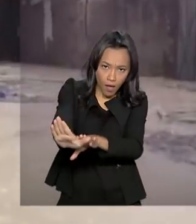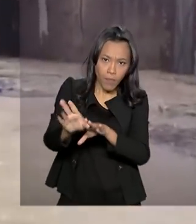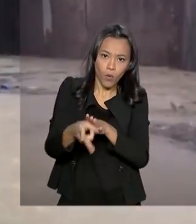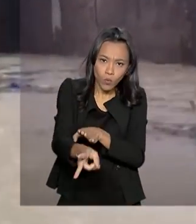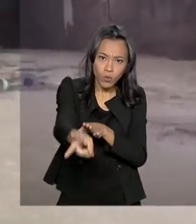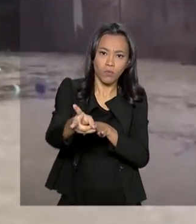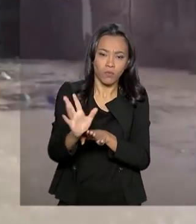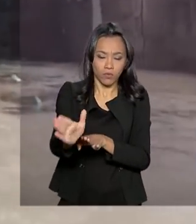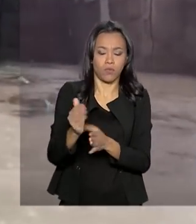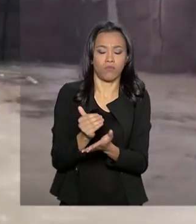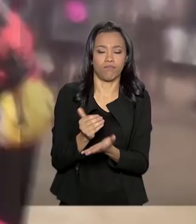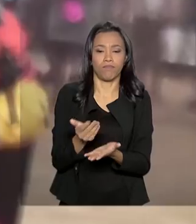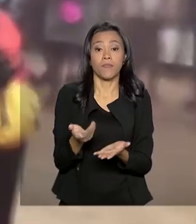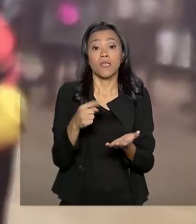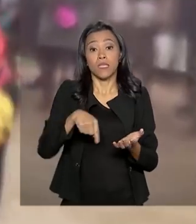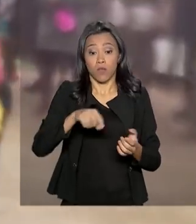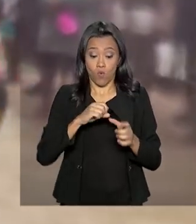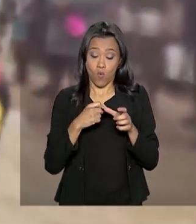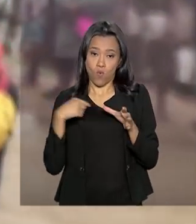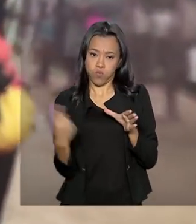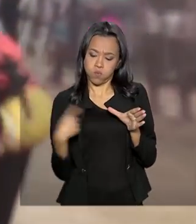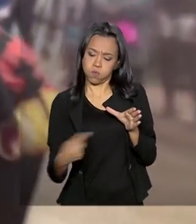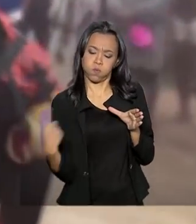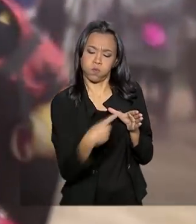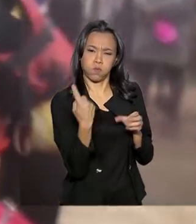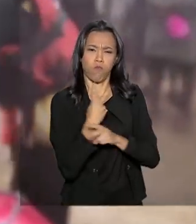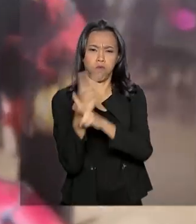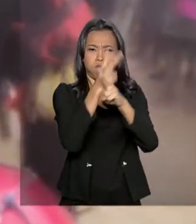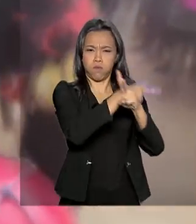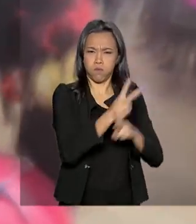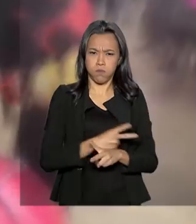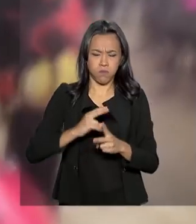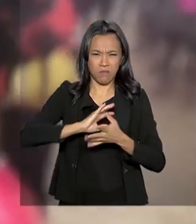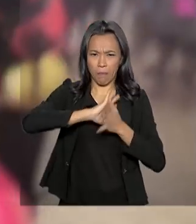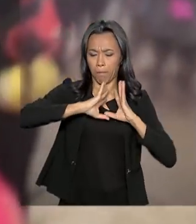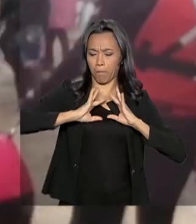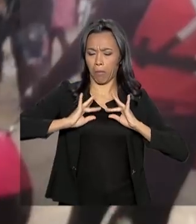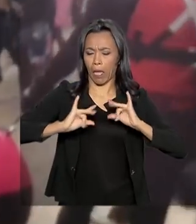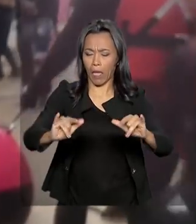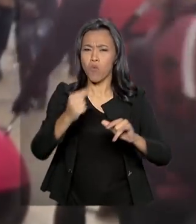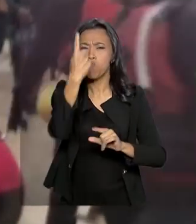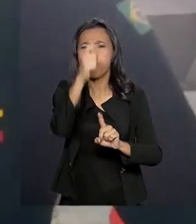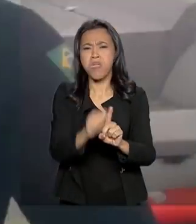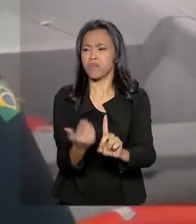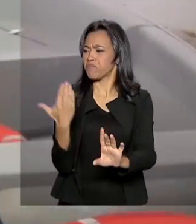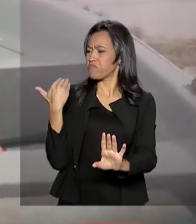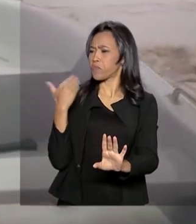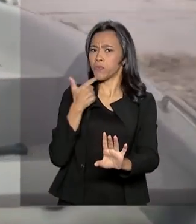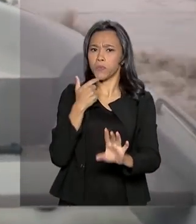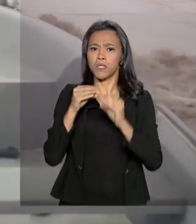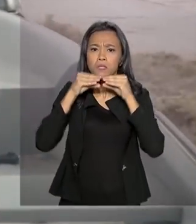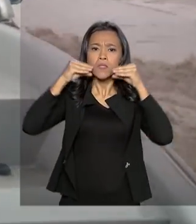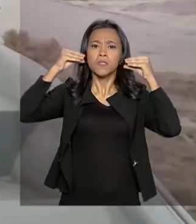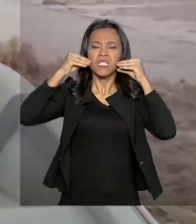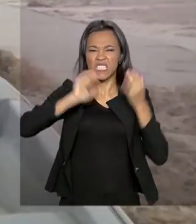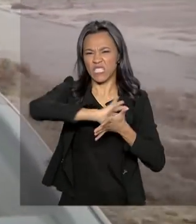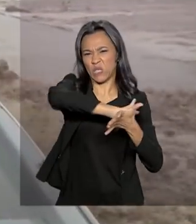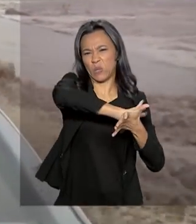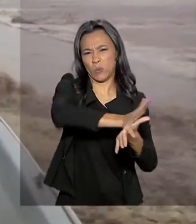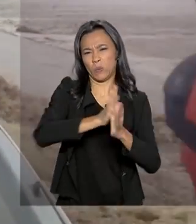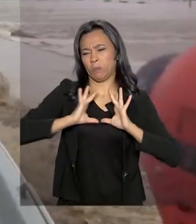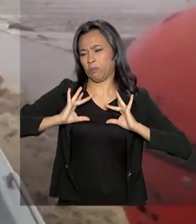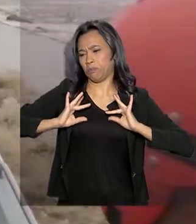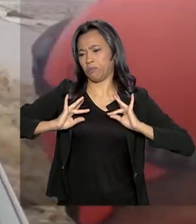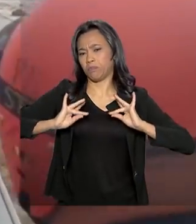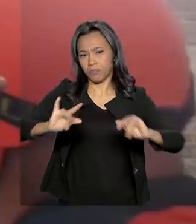trabalhos já iniciados. O ciclone Kenneth atingiu Moçambique pouco mais de um mês após o ciclone Idai devastar a região